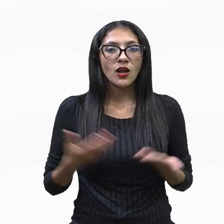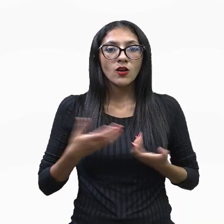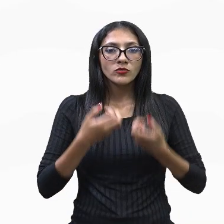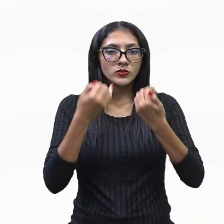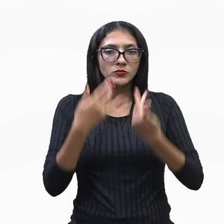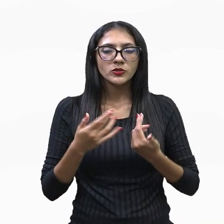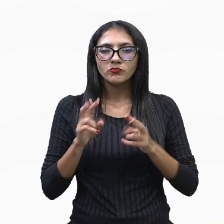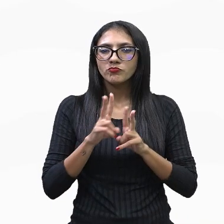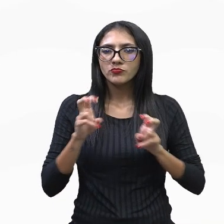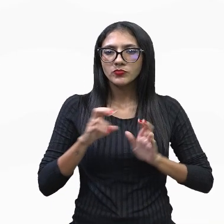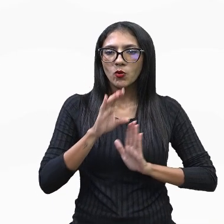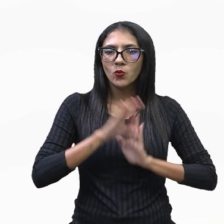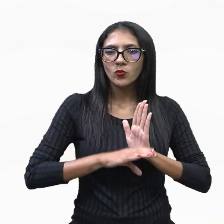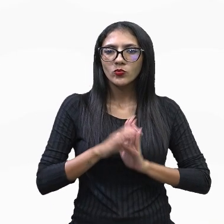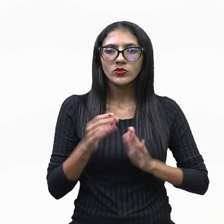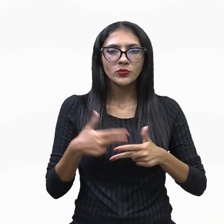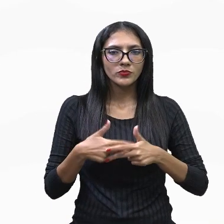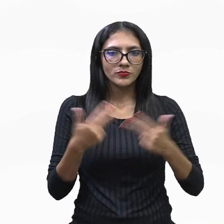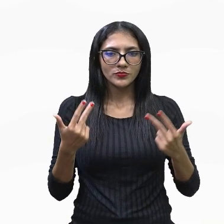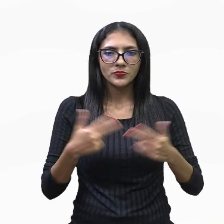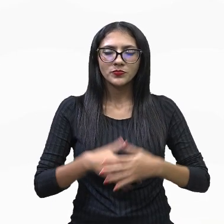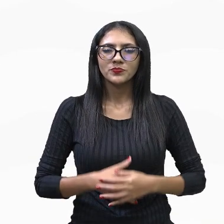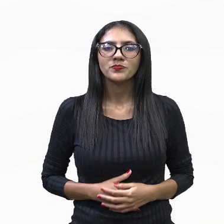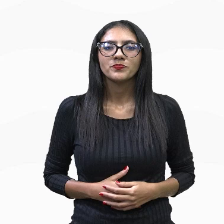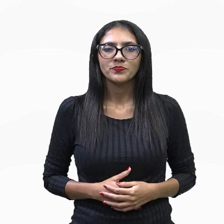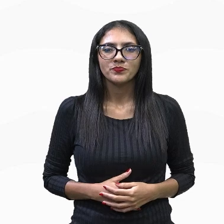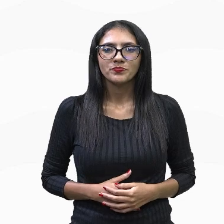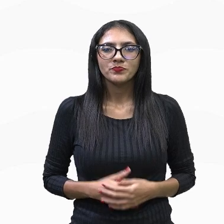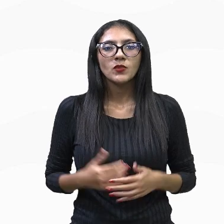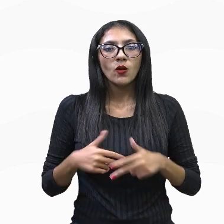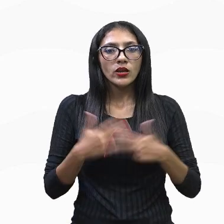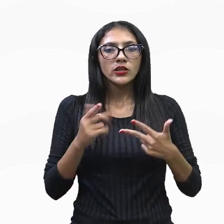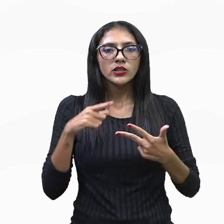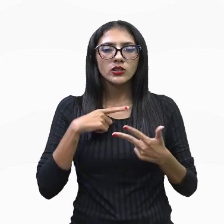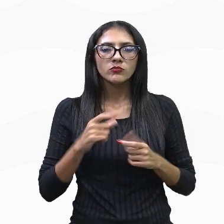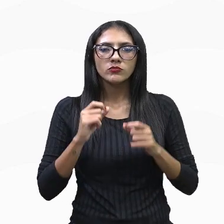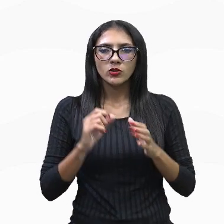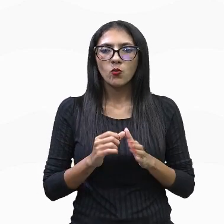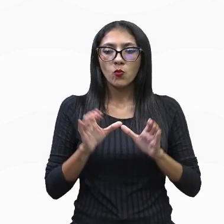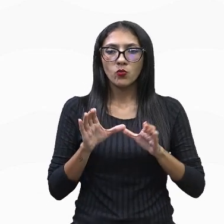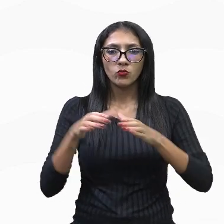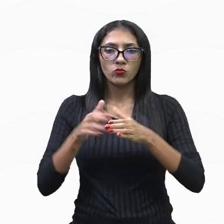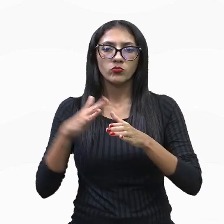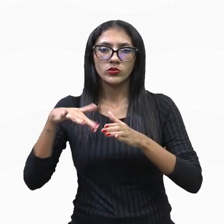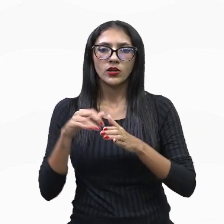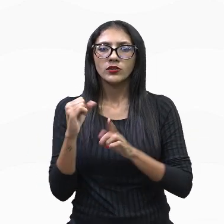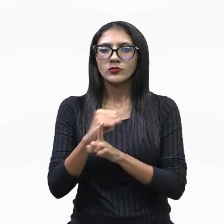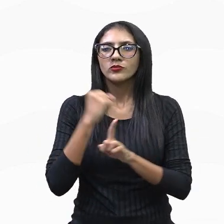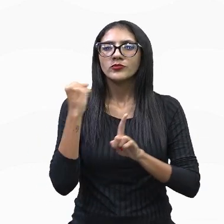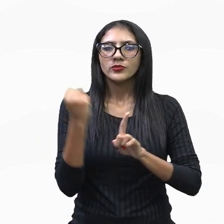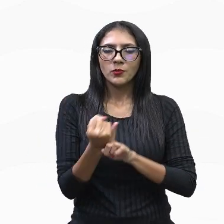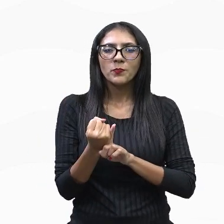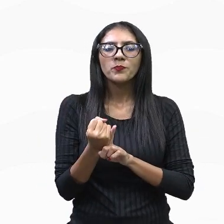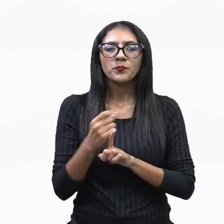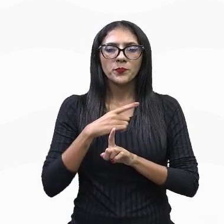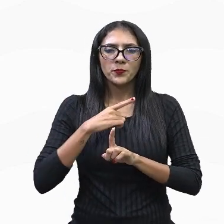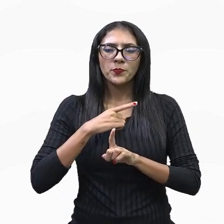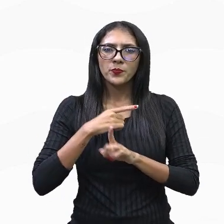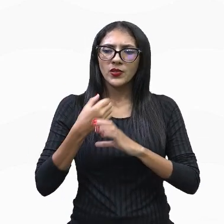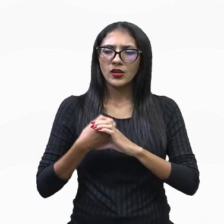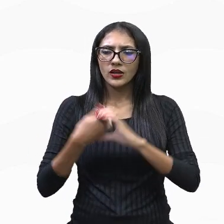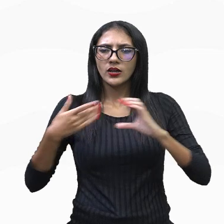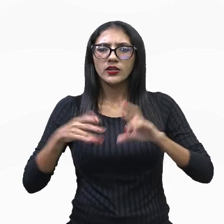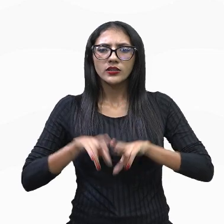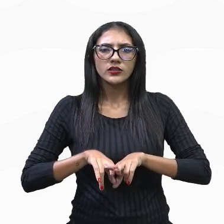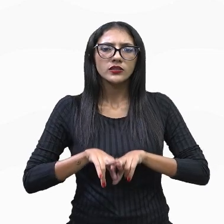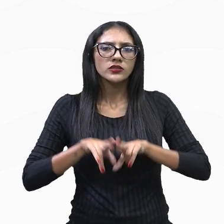então? Olha só. É o termo empregado para designar um grupo social que se diferencia de outros grupos